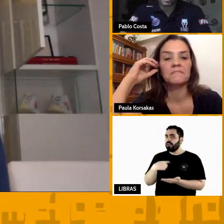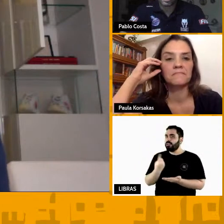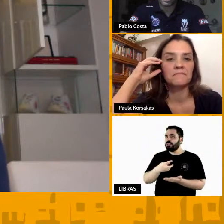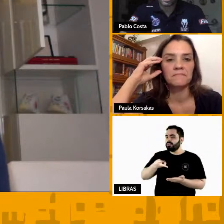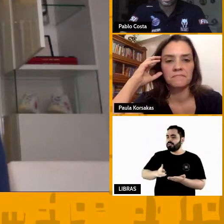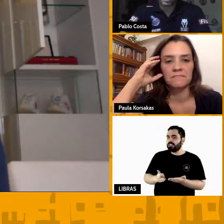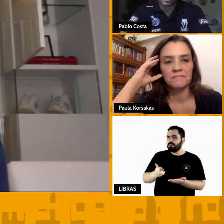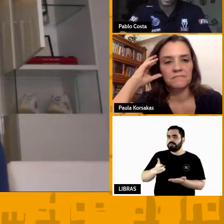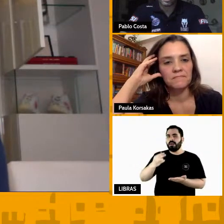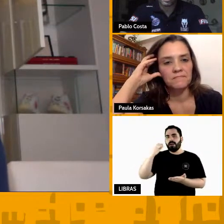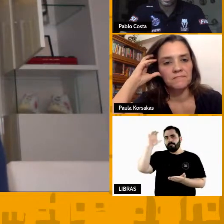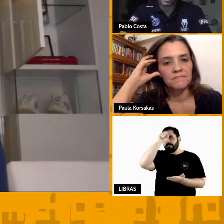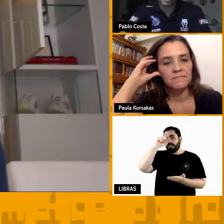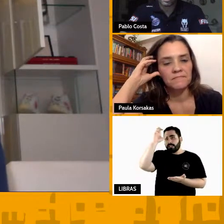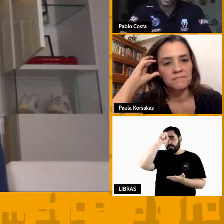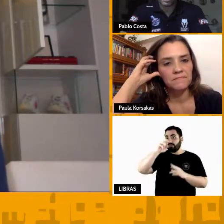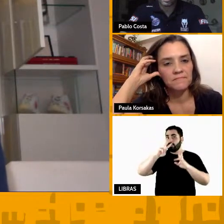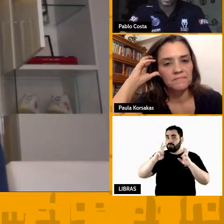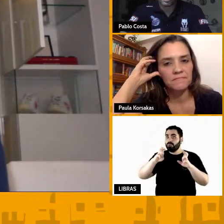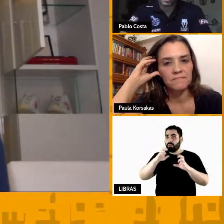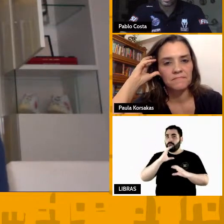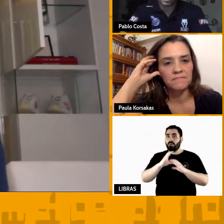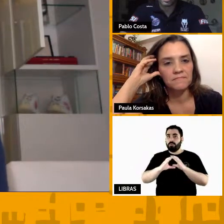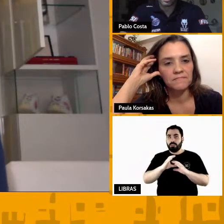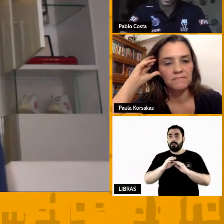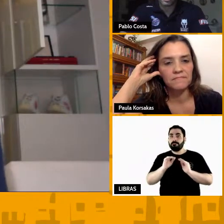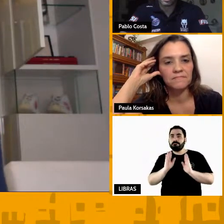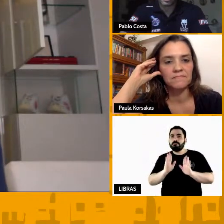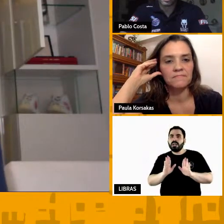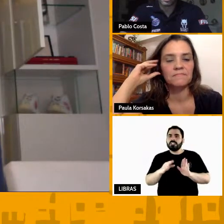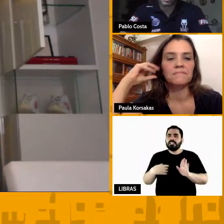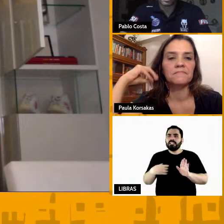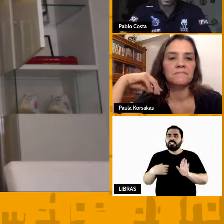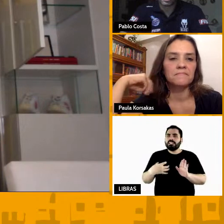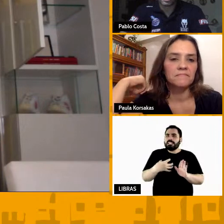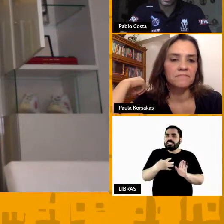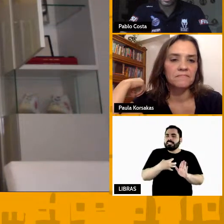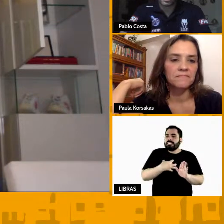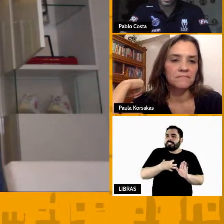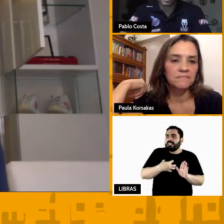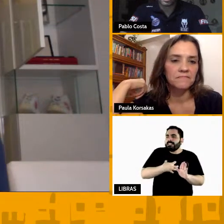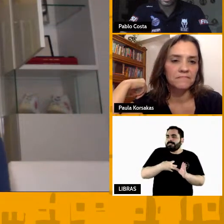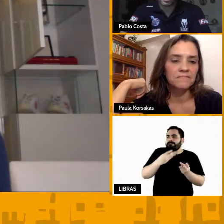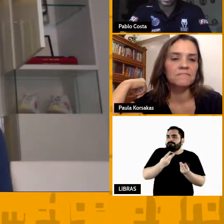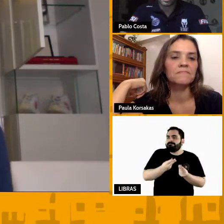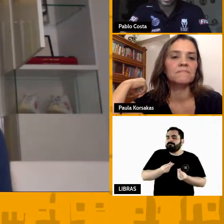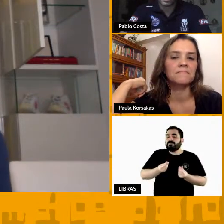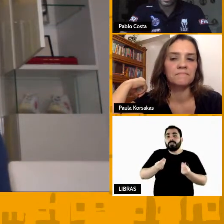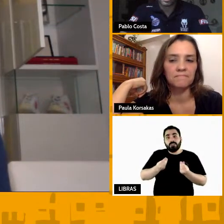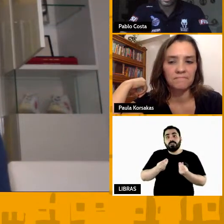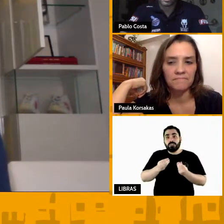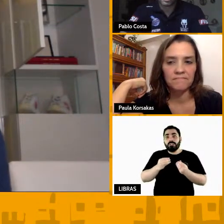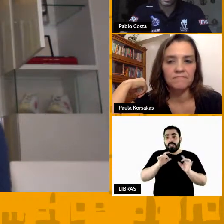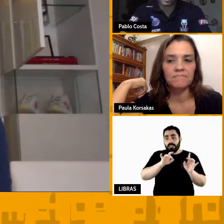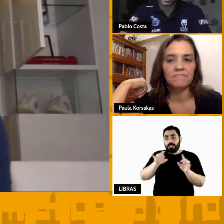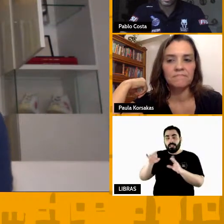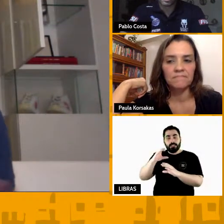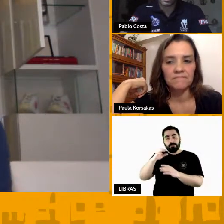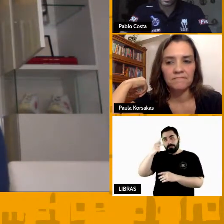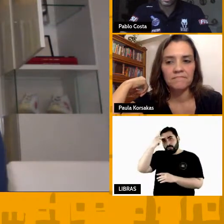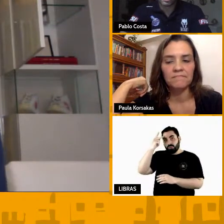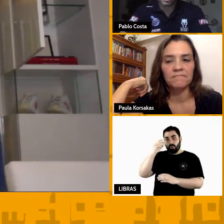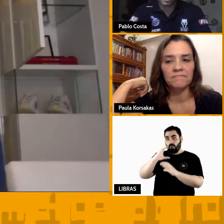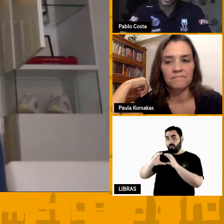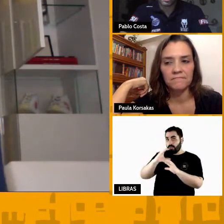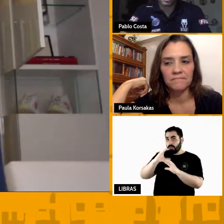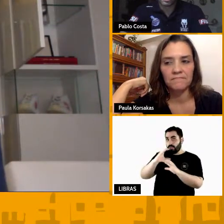comunicação, mas a sensibilidade de cada pessoa em relação à pessoa que você está se comunicando é muito importante. E